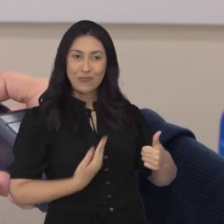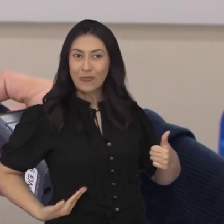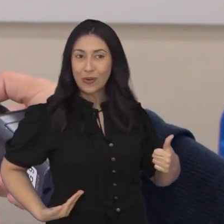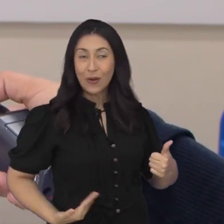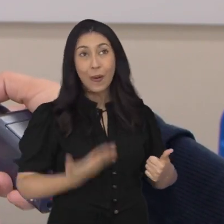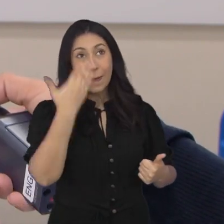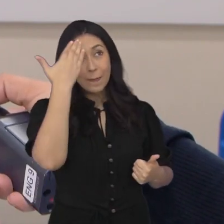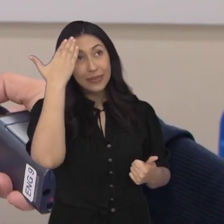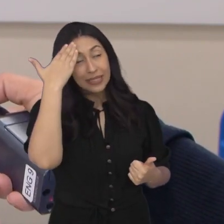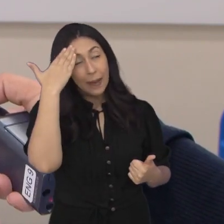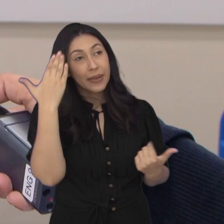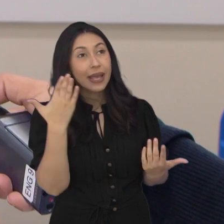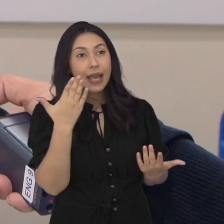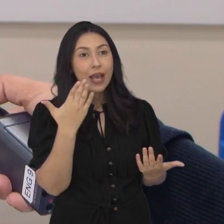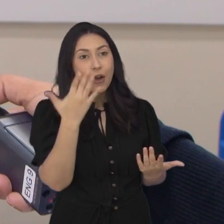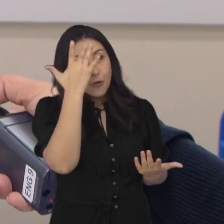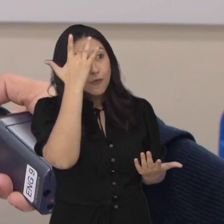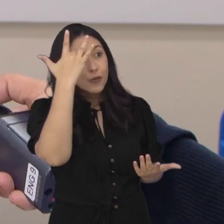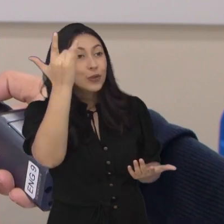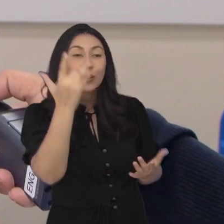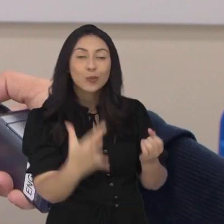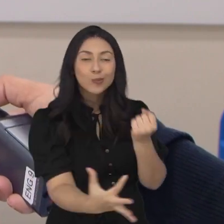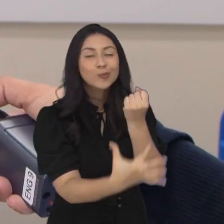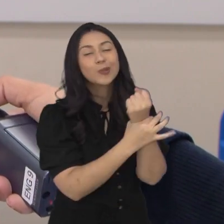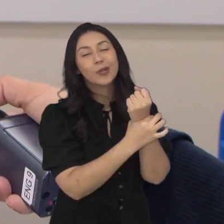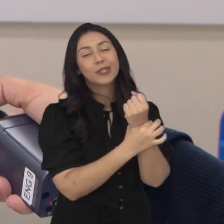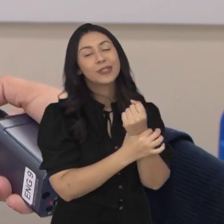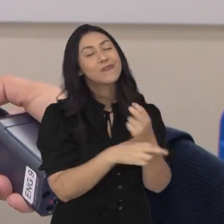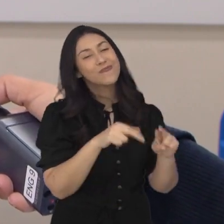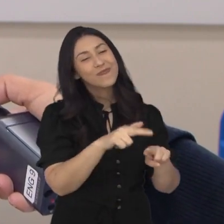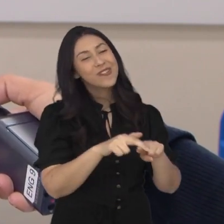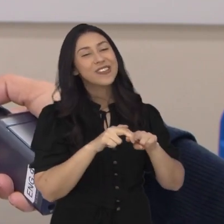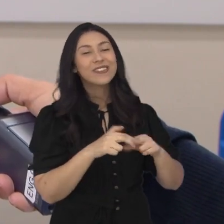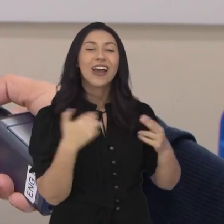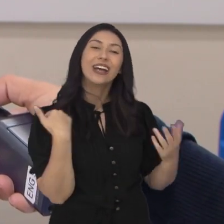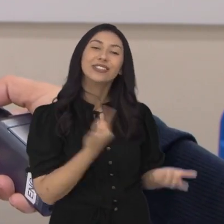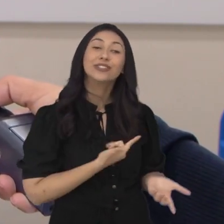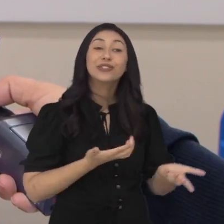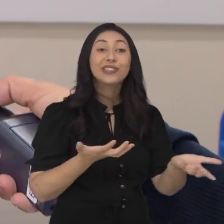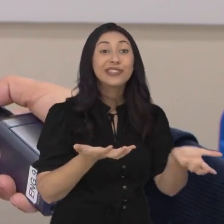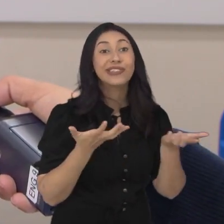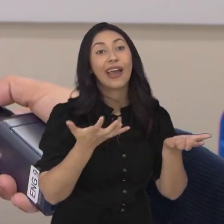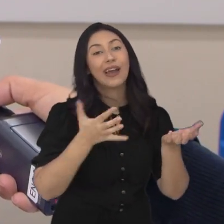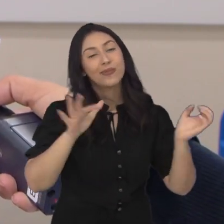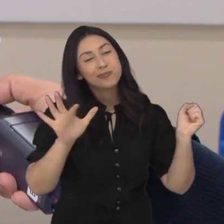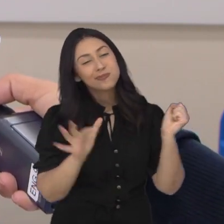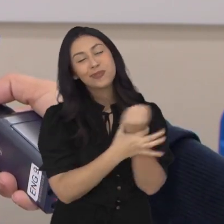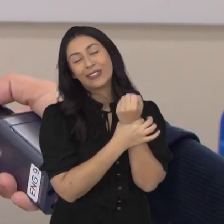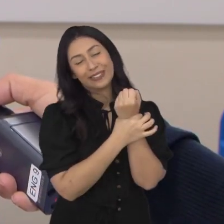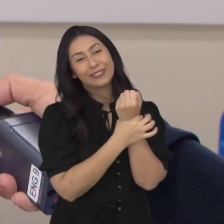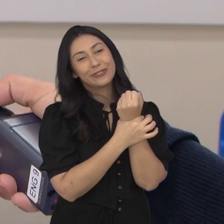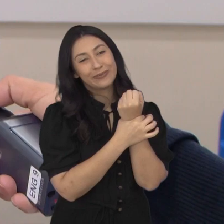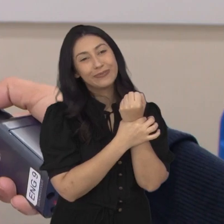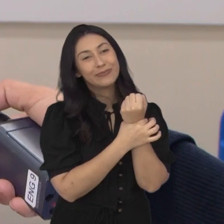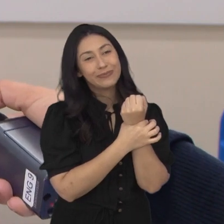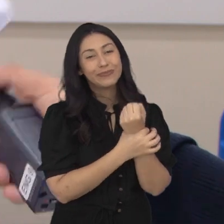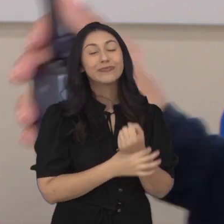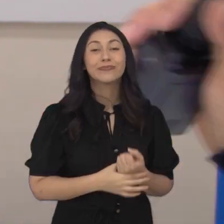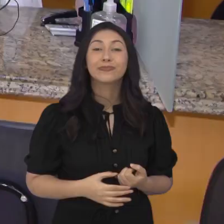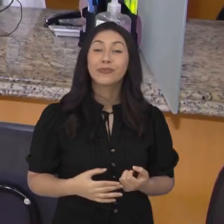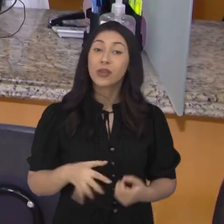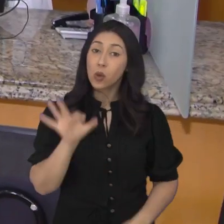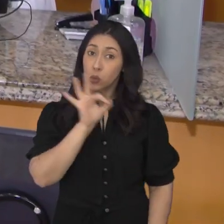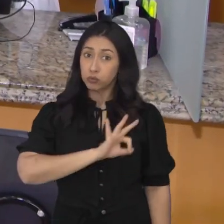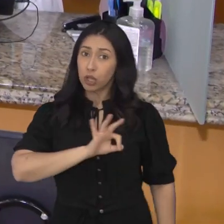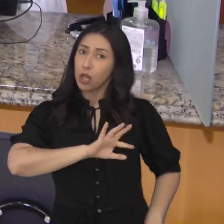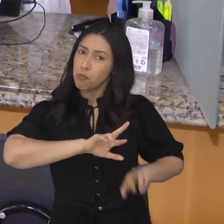que hoje ou amanhã você não vai ser mandado embora. Então, o objetivo principal dos perfis dos concurseiros é isso, a busca pela tão sonhada estabilidade.